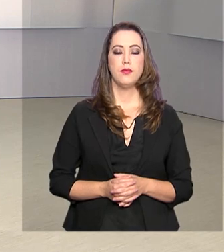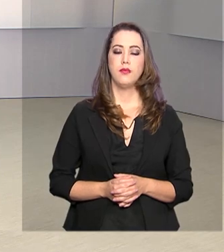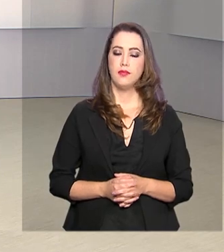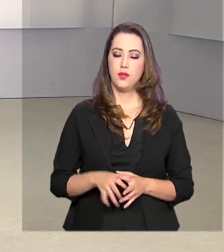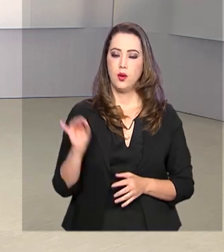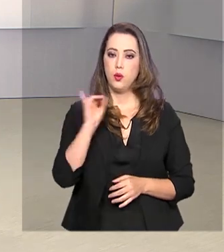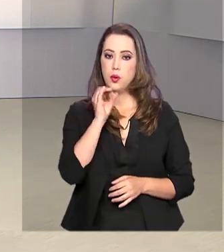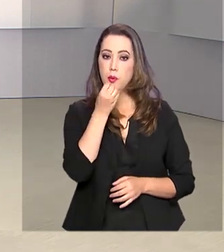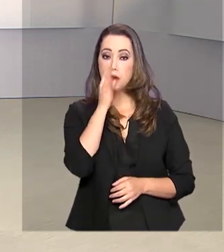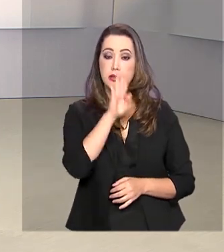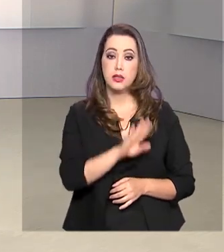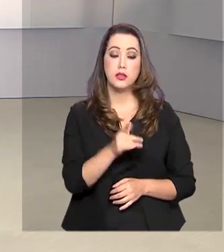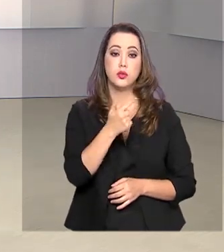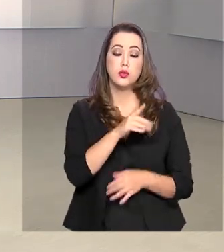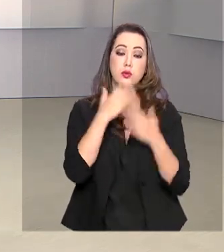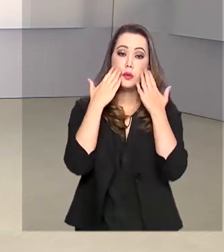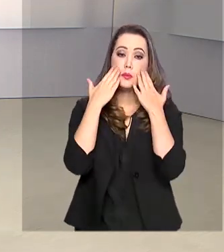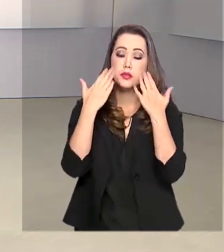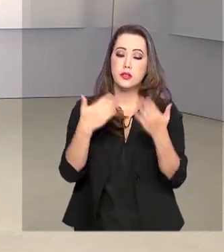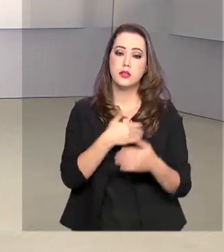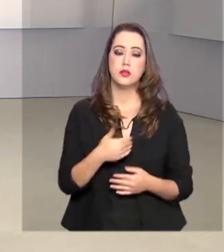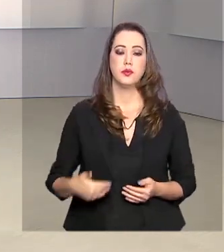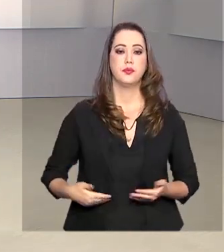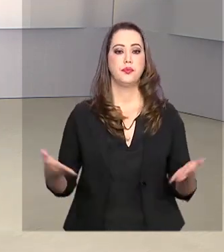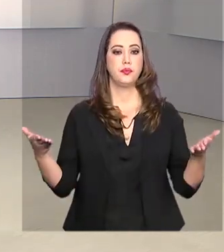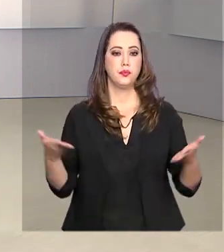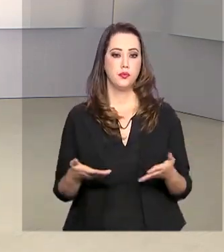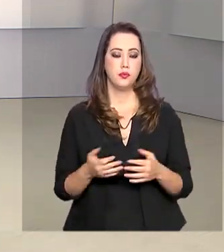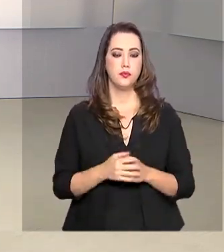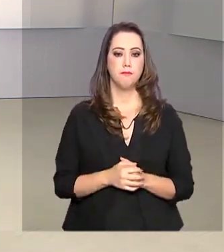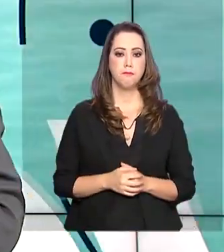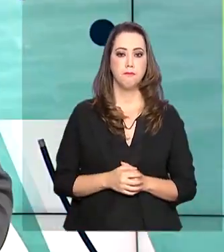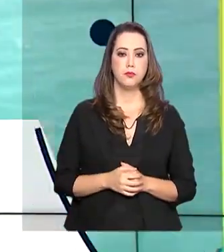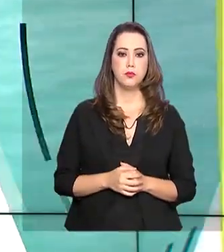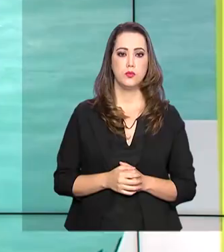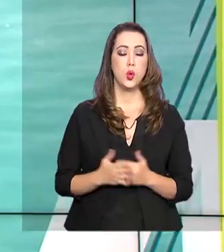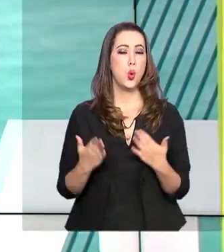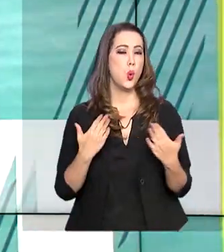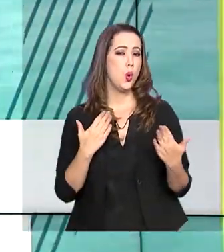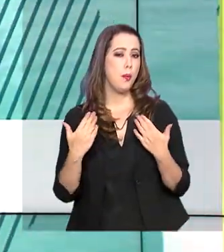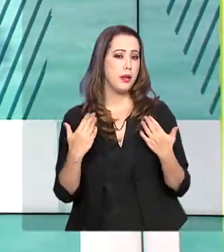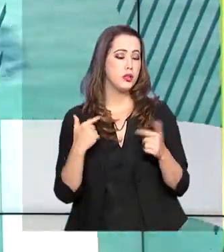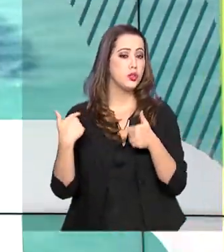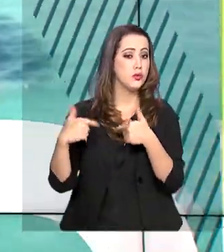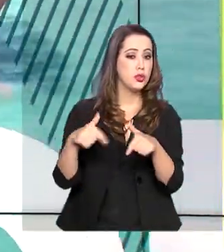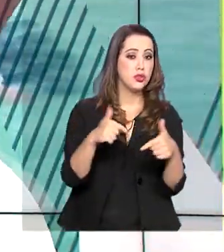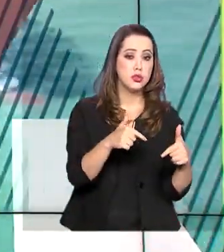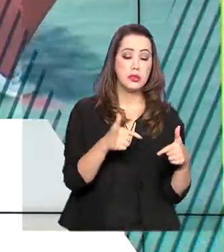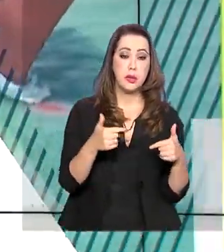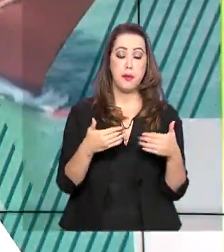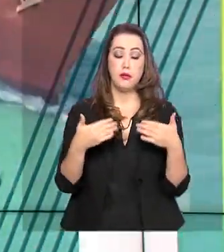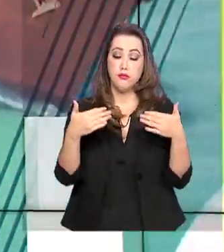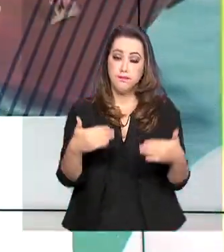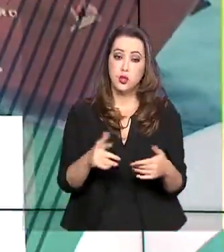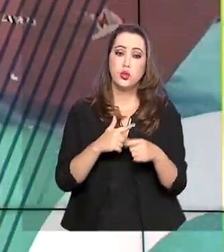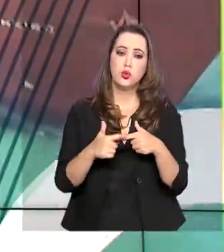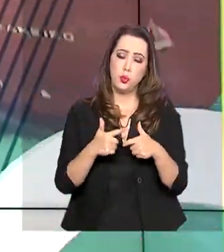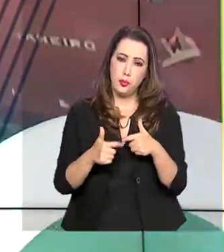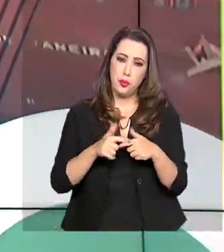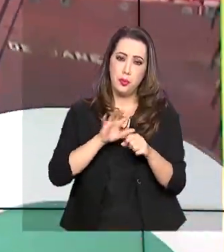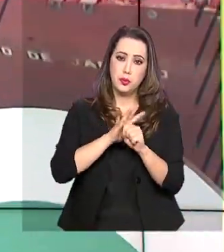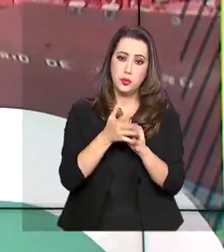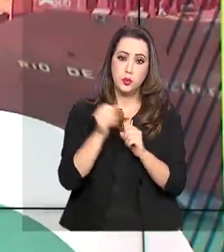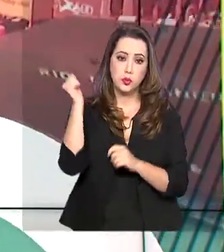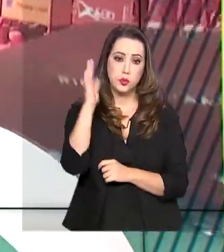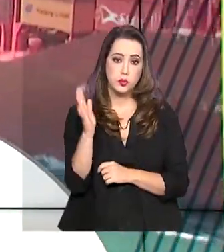Olá, boa tarde. Estamos de volta com mais uma edição do Governo Agora. Um balanço das ações de enfrentamento ao coronavírus